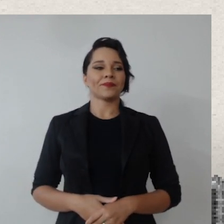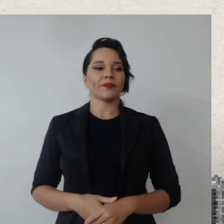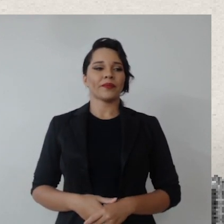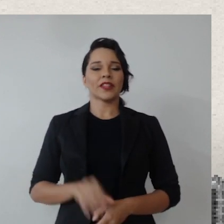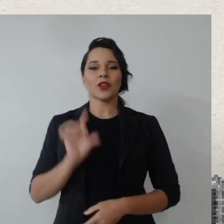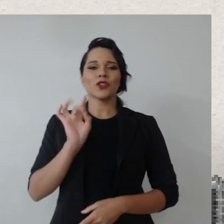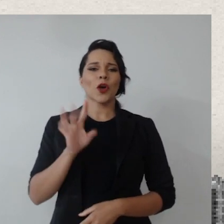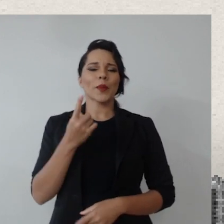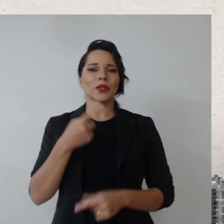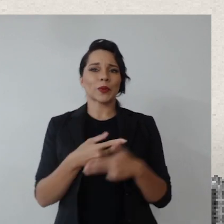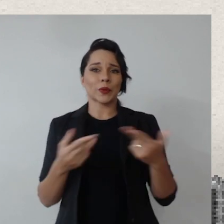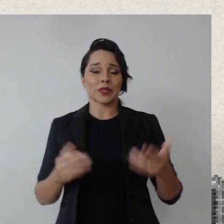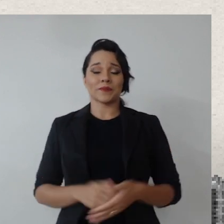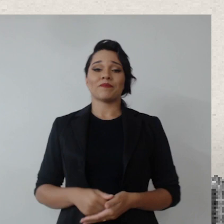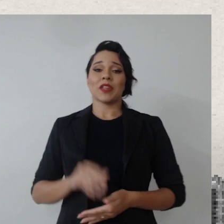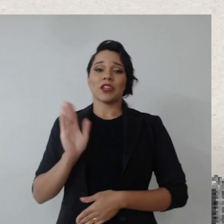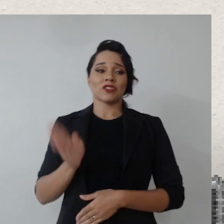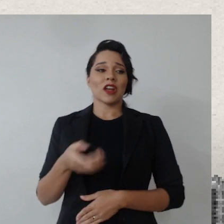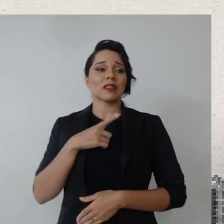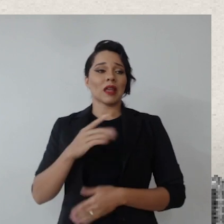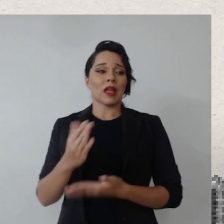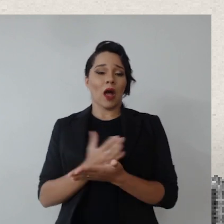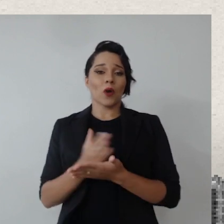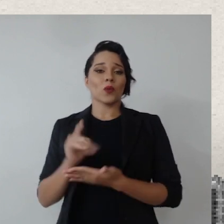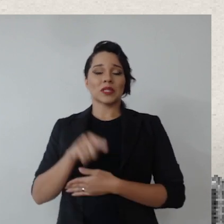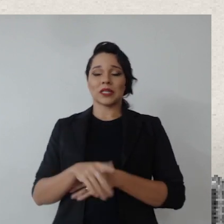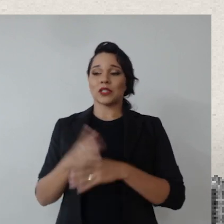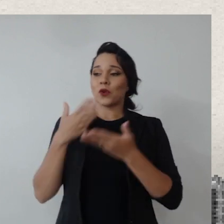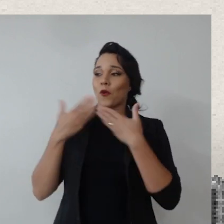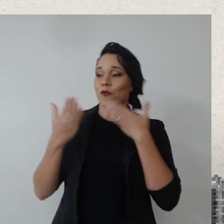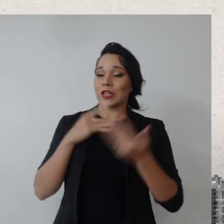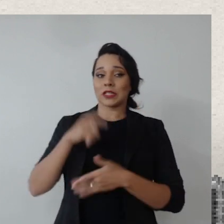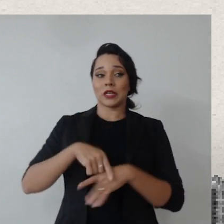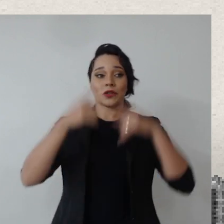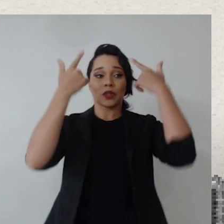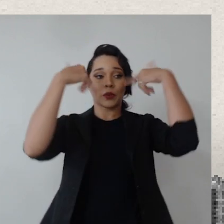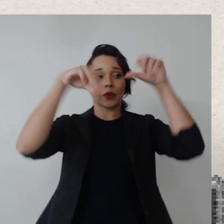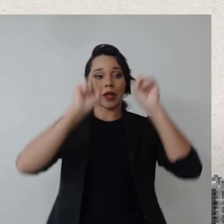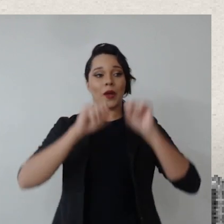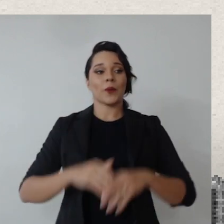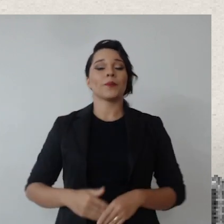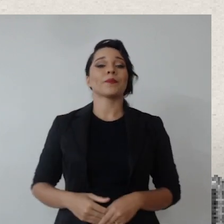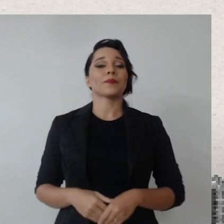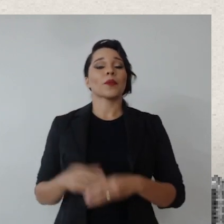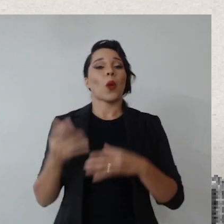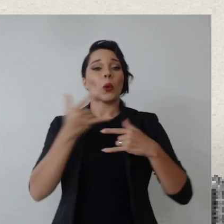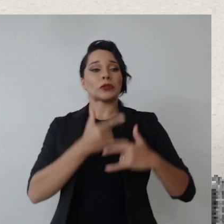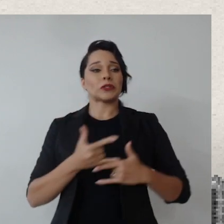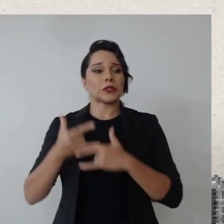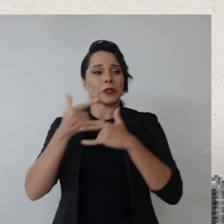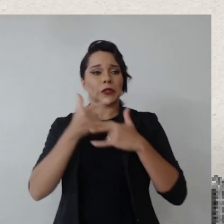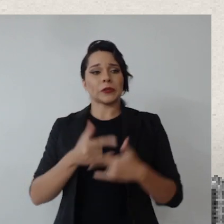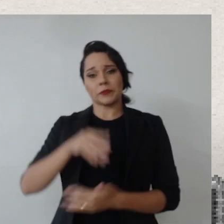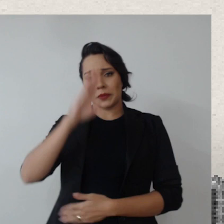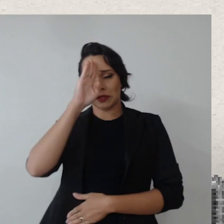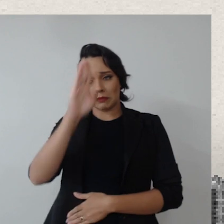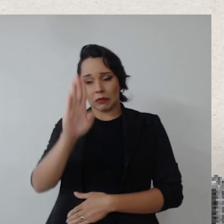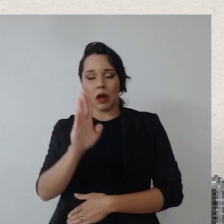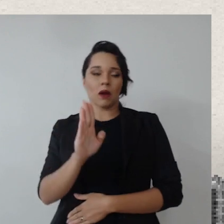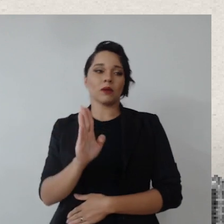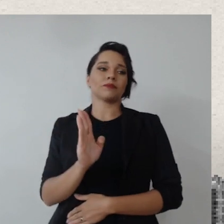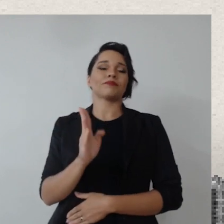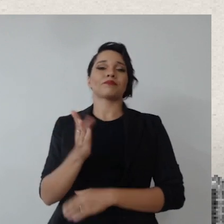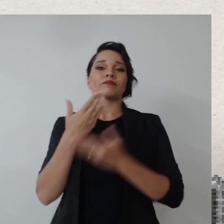só mais uma coisa, nós já temos alguns canais aqui de conversa aqui no tribunal, o TIMS sendo o principal